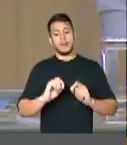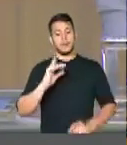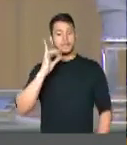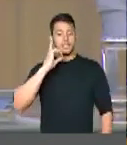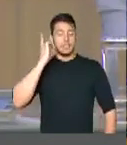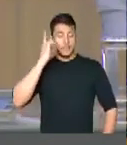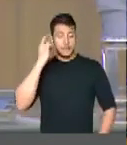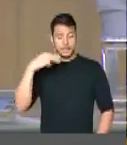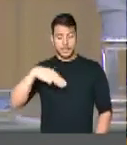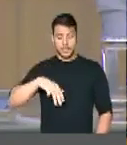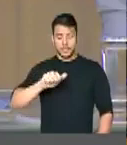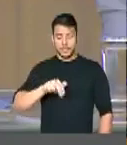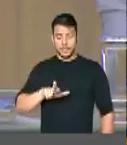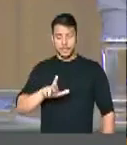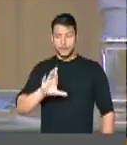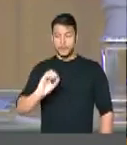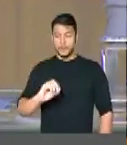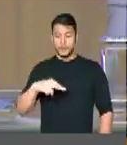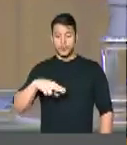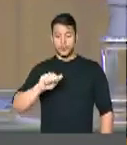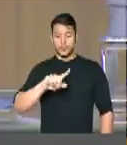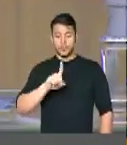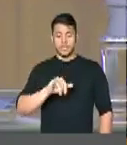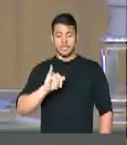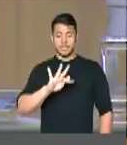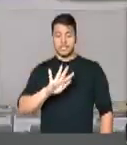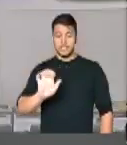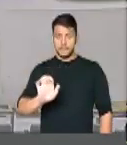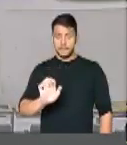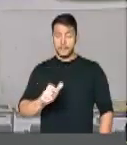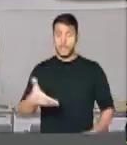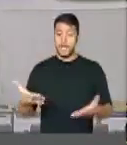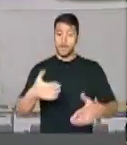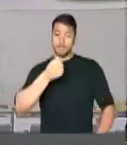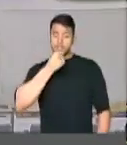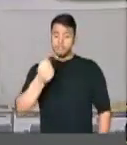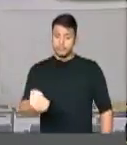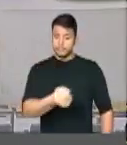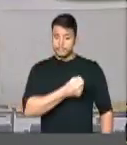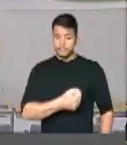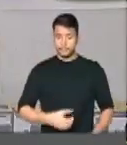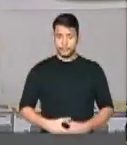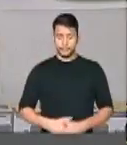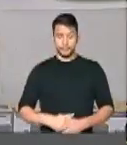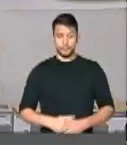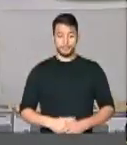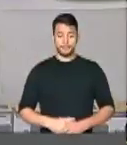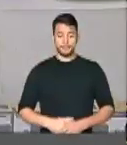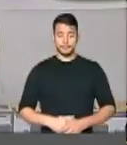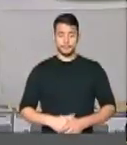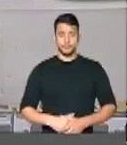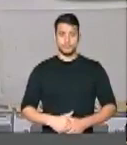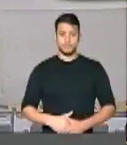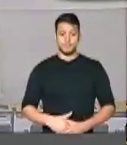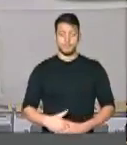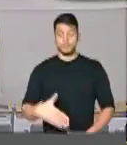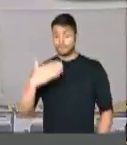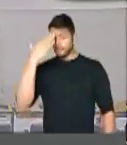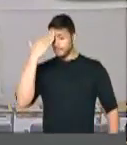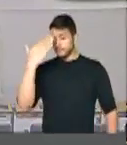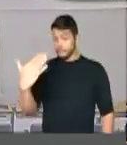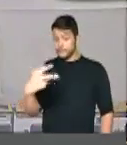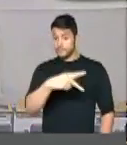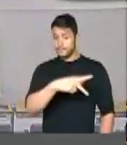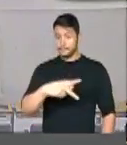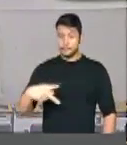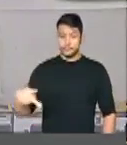Mauro Nazif, lhe concedo a palavra. A palavra é Vossa Excelência. Obrigado, Sr. Presidente, deputado